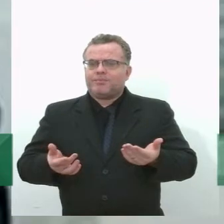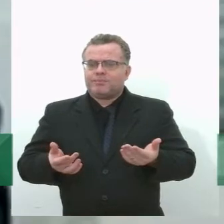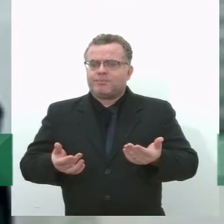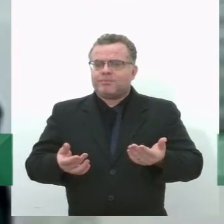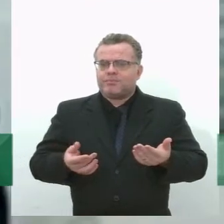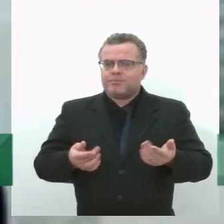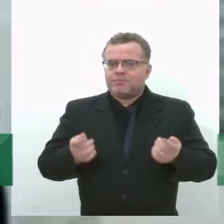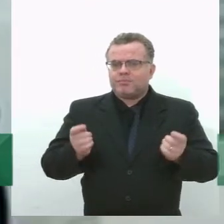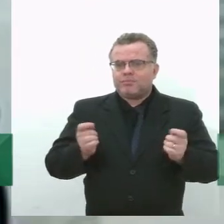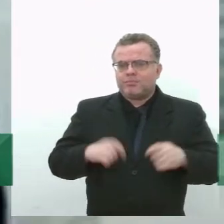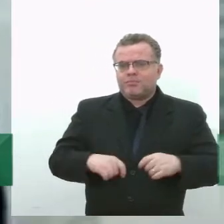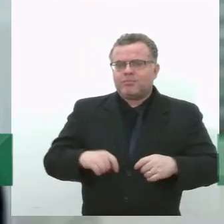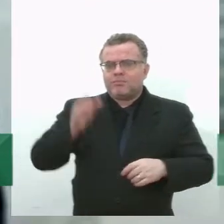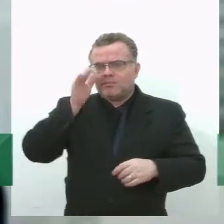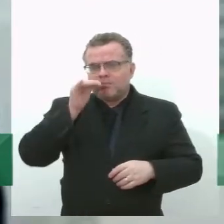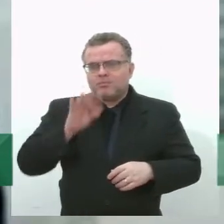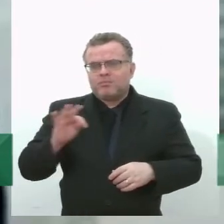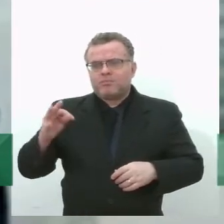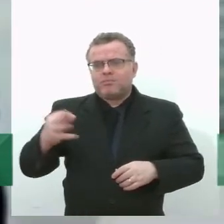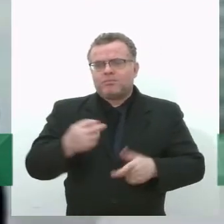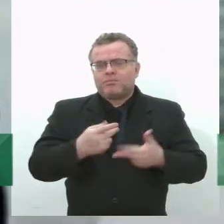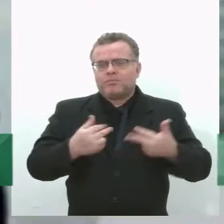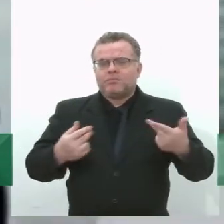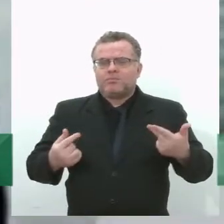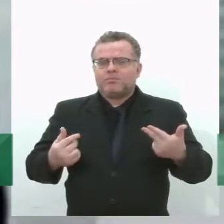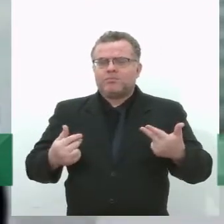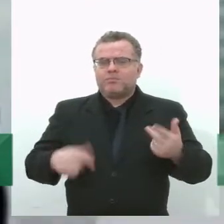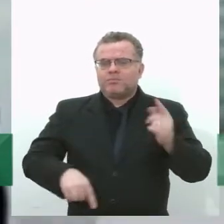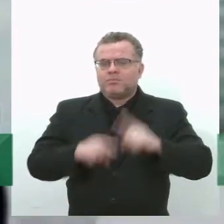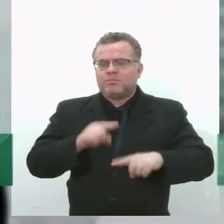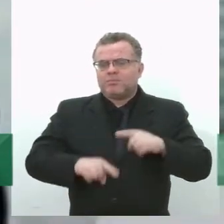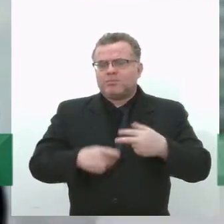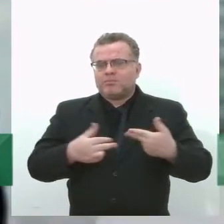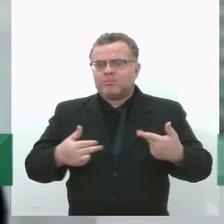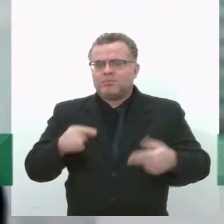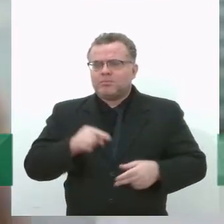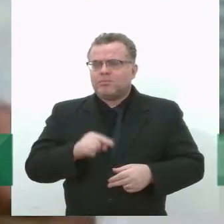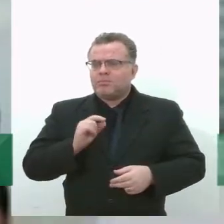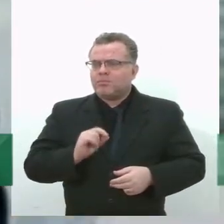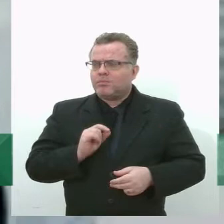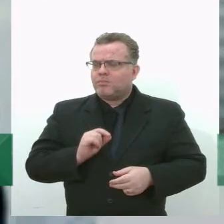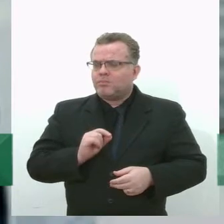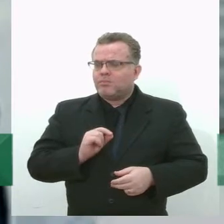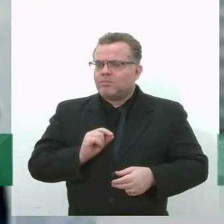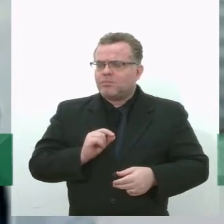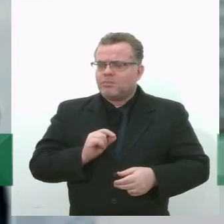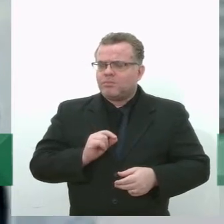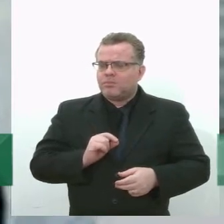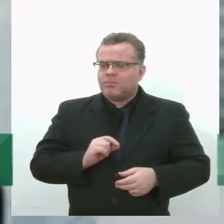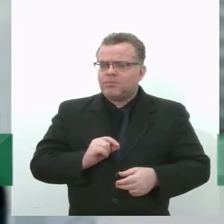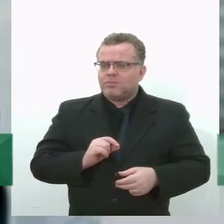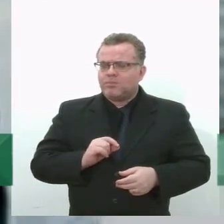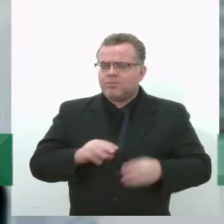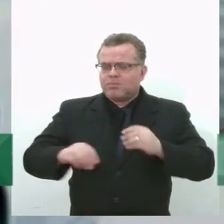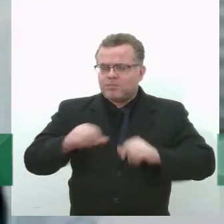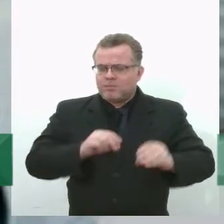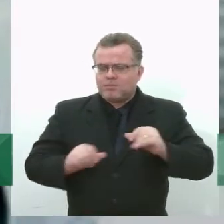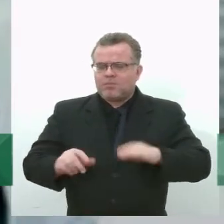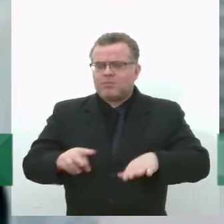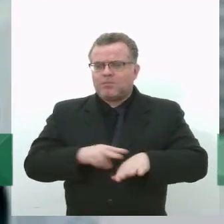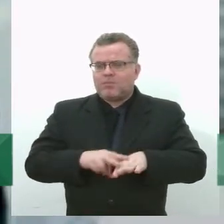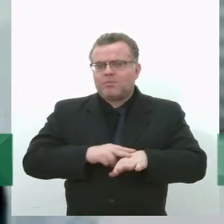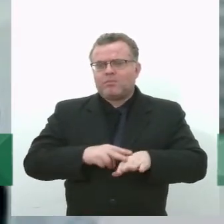cobertura de todo o resíduo, com material, com terra, areia, material de